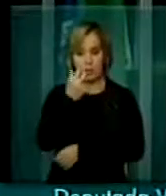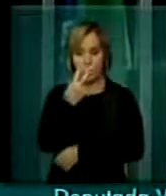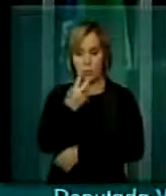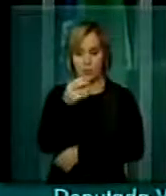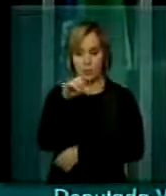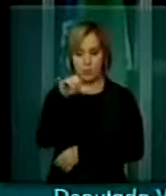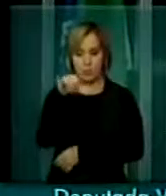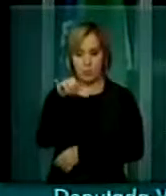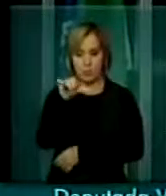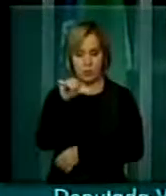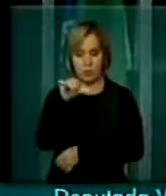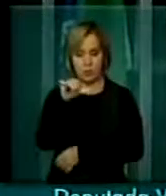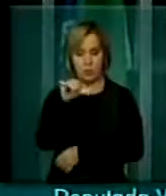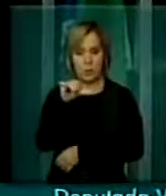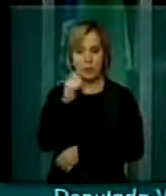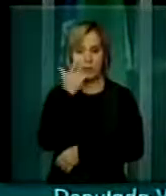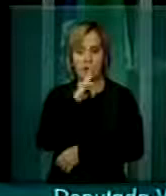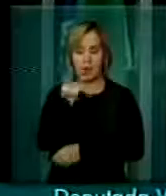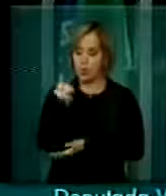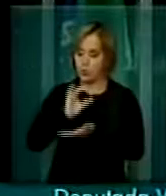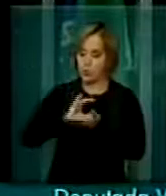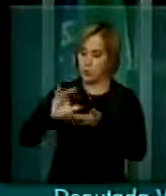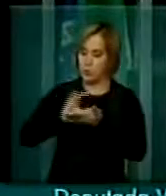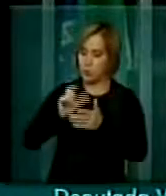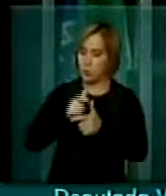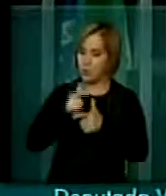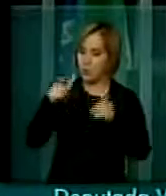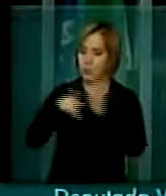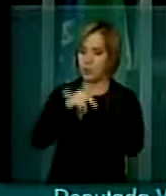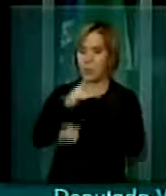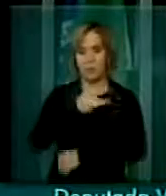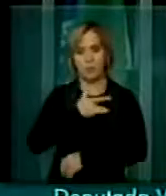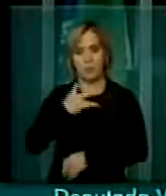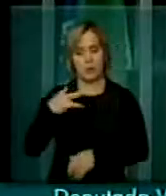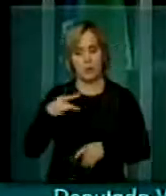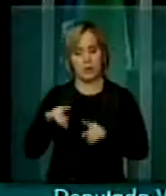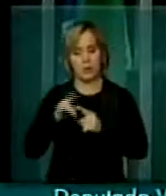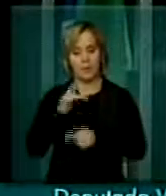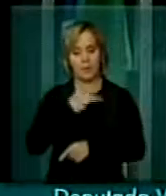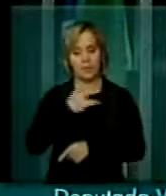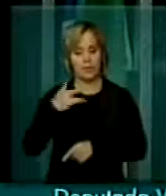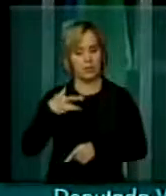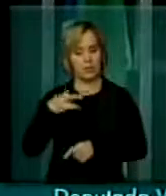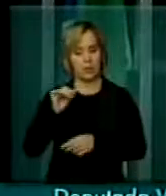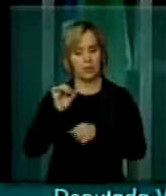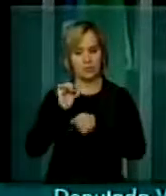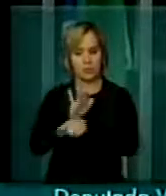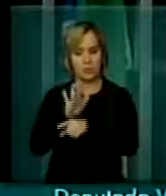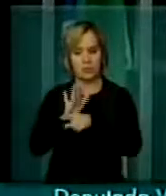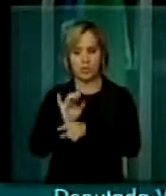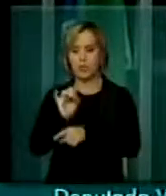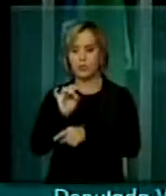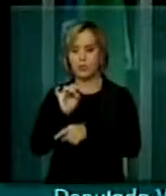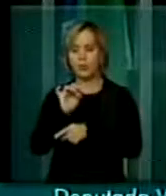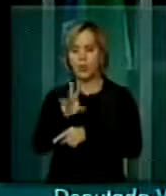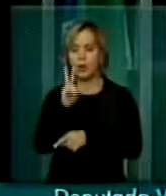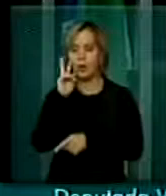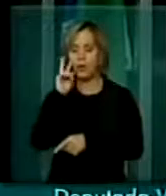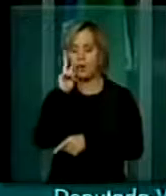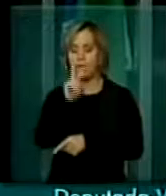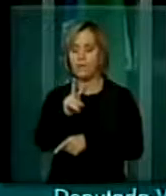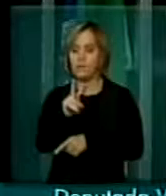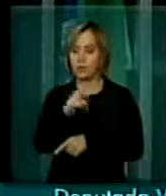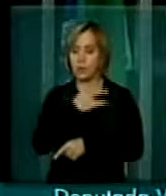para aumentar recursos para a saúde. Mas também saúde não se faz apenas para a ação de saúde, não é aquela que visa a